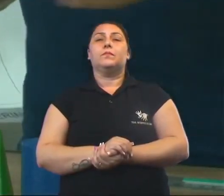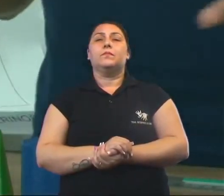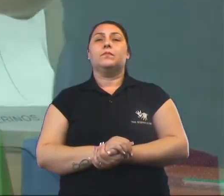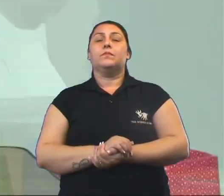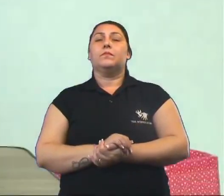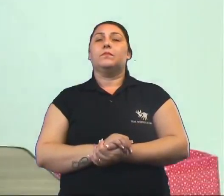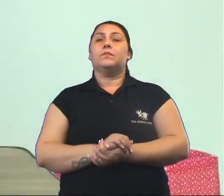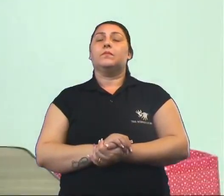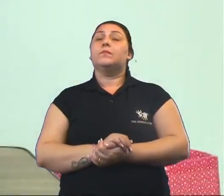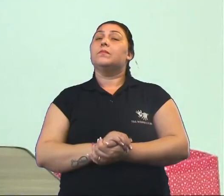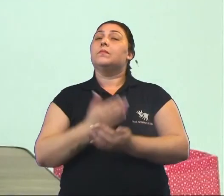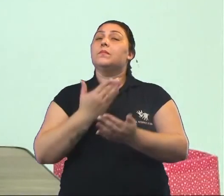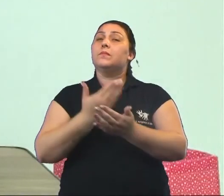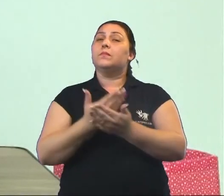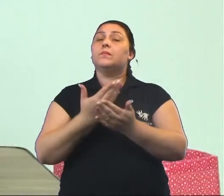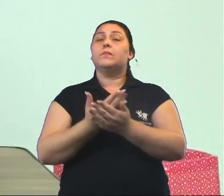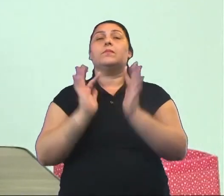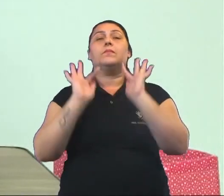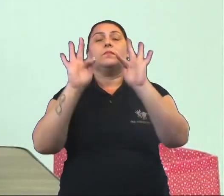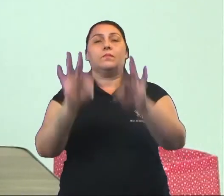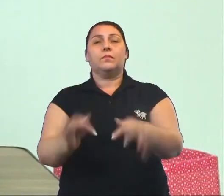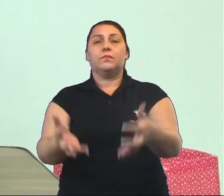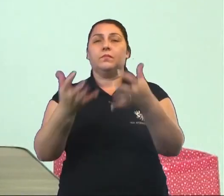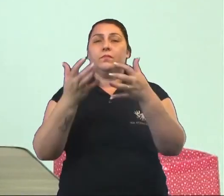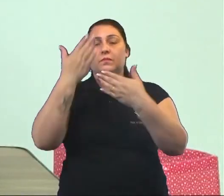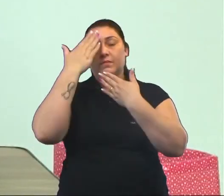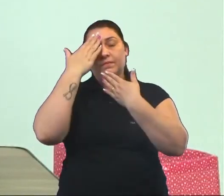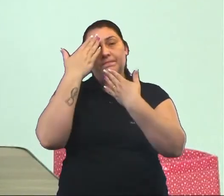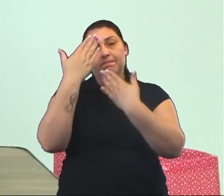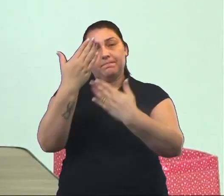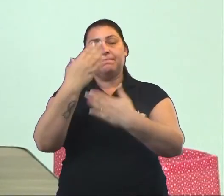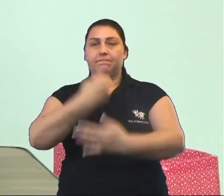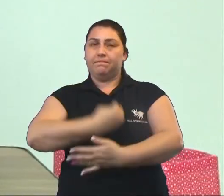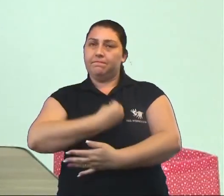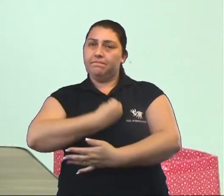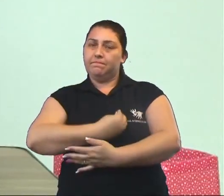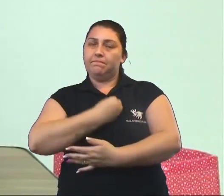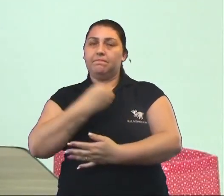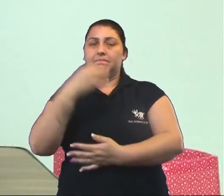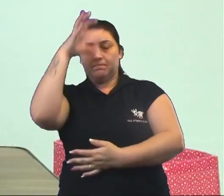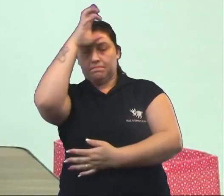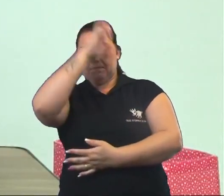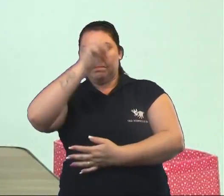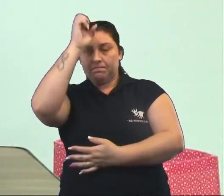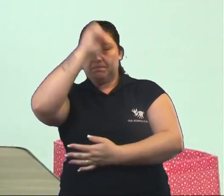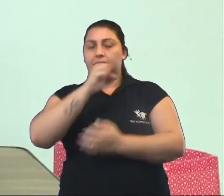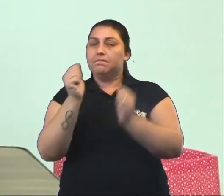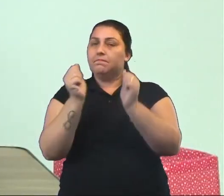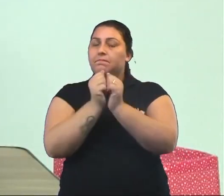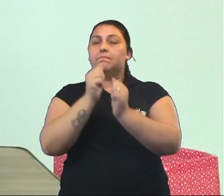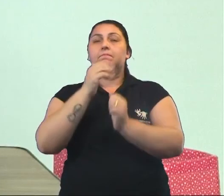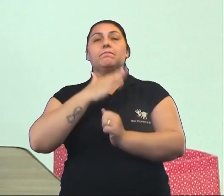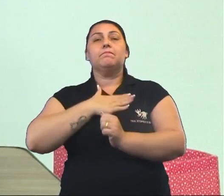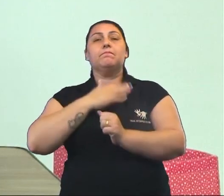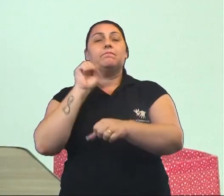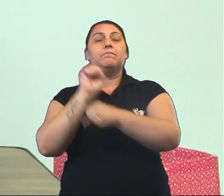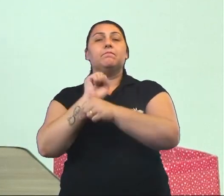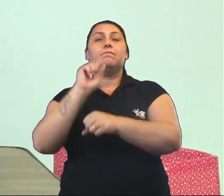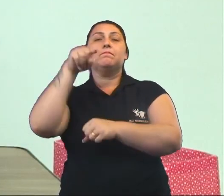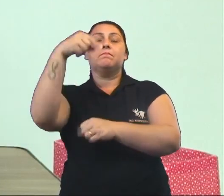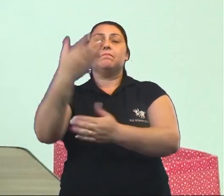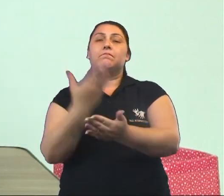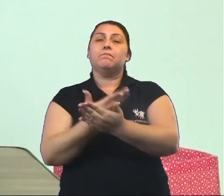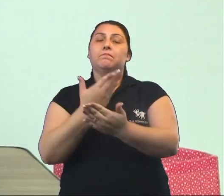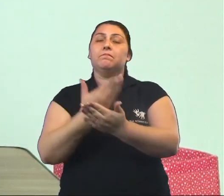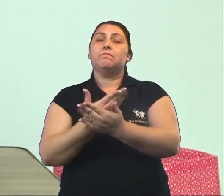E turma, nossa aula está chegando ao fim. Eu quero te agradecer por ter participado e ter aprendido bastante junto comigo. Te espero na